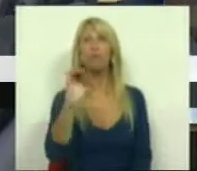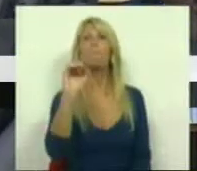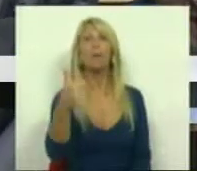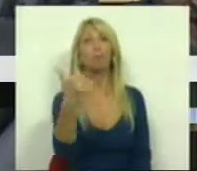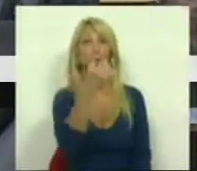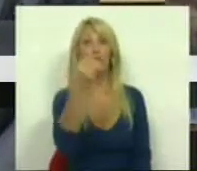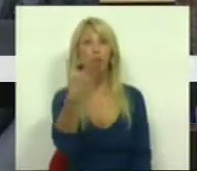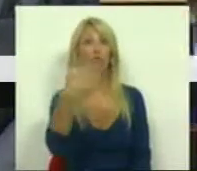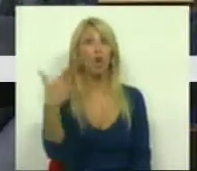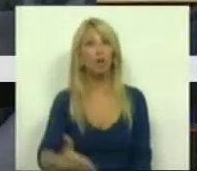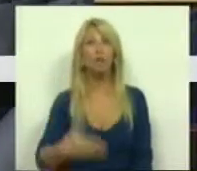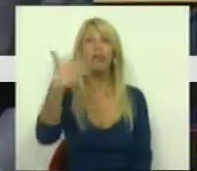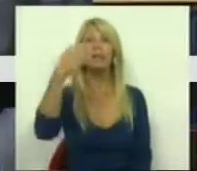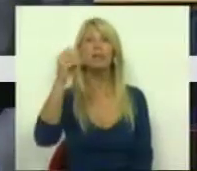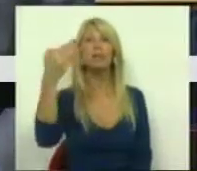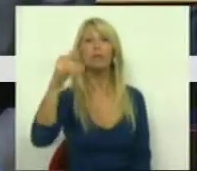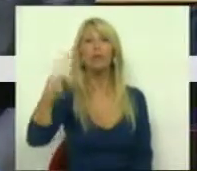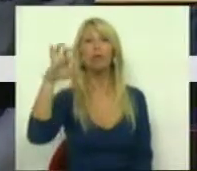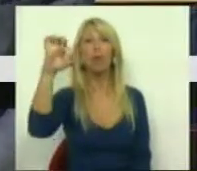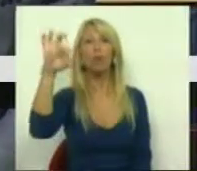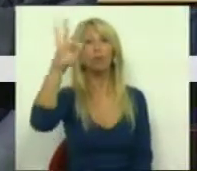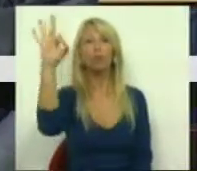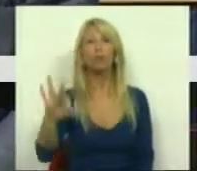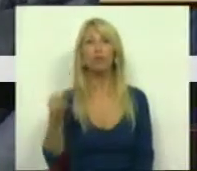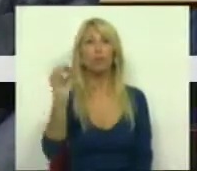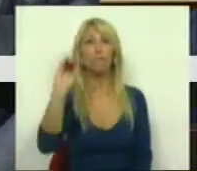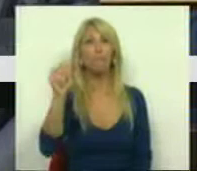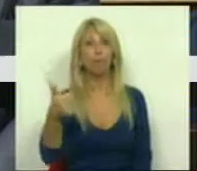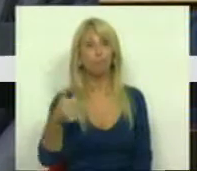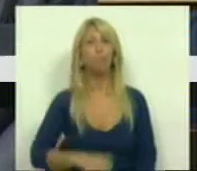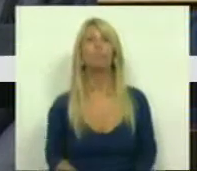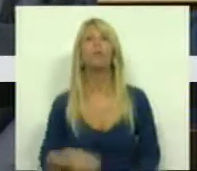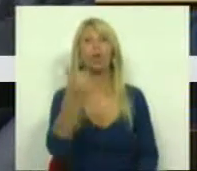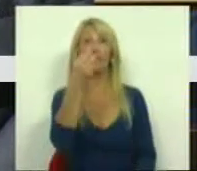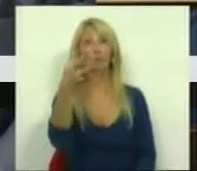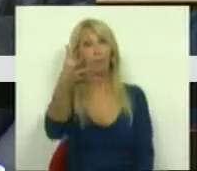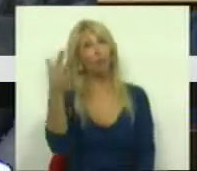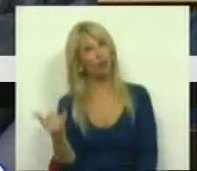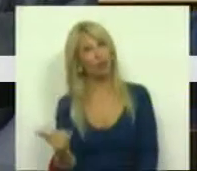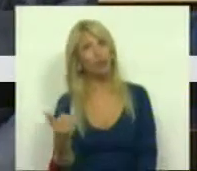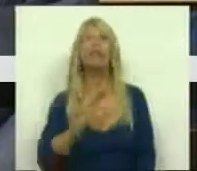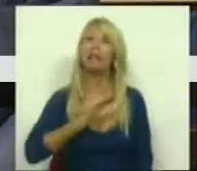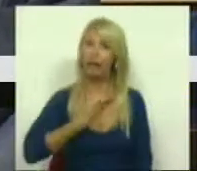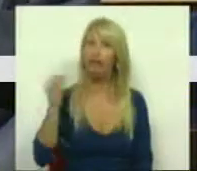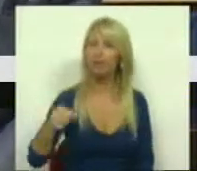2011 107,8% do PIB, em 2012 a dívida